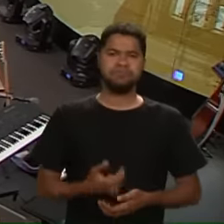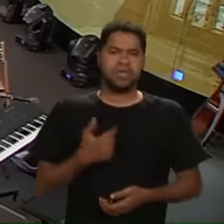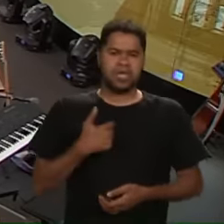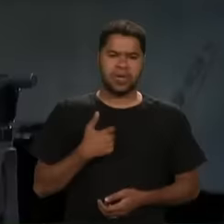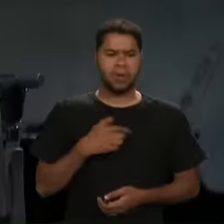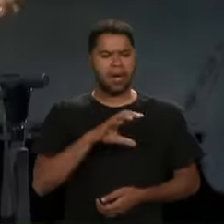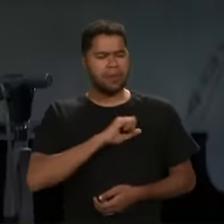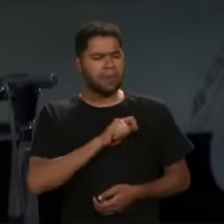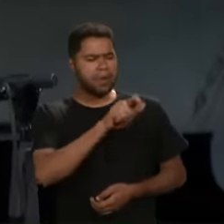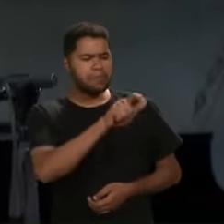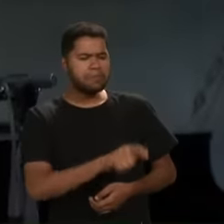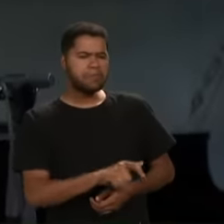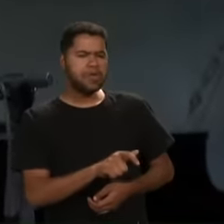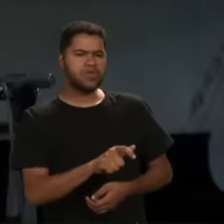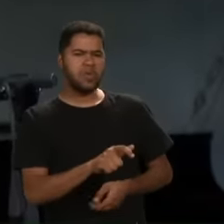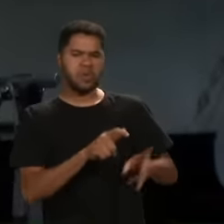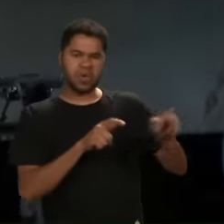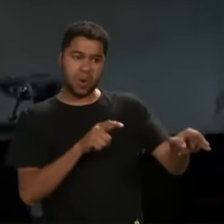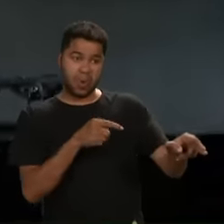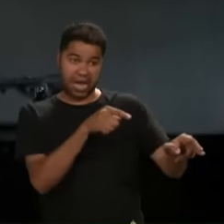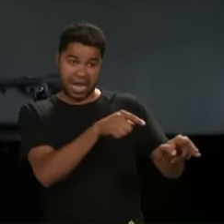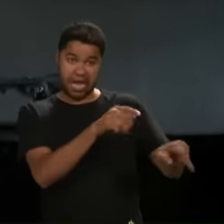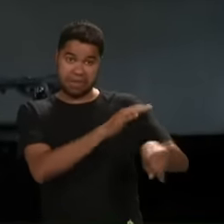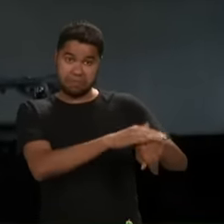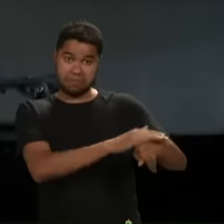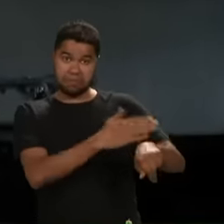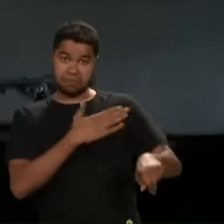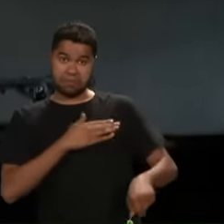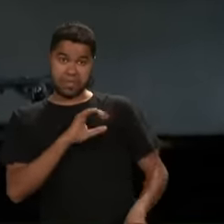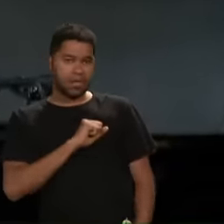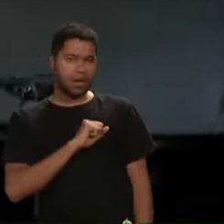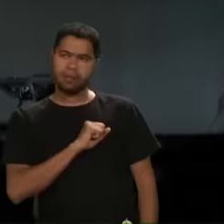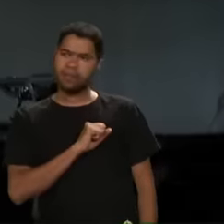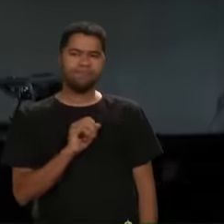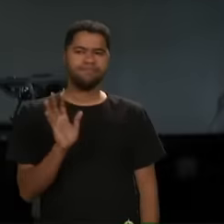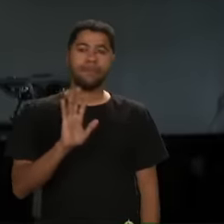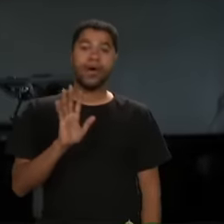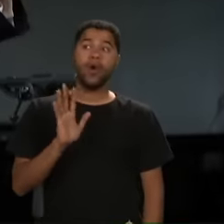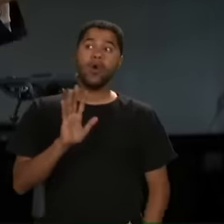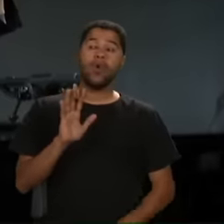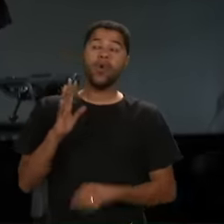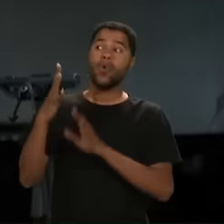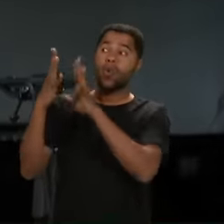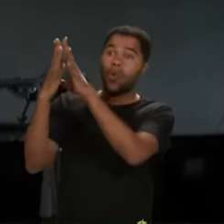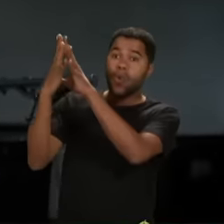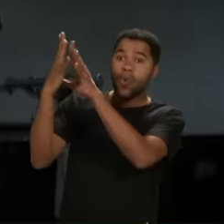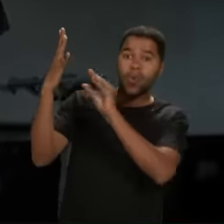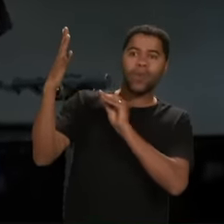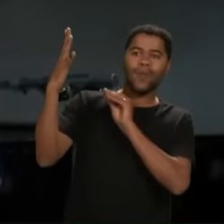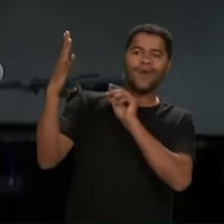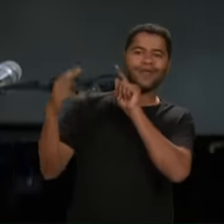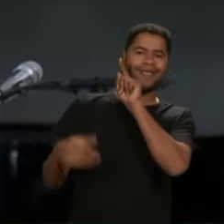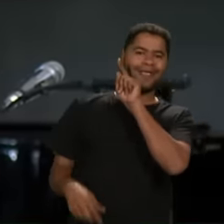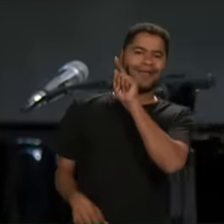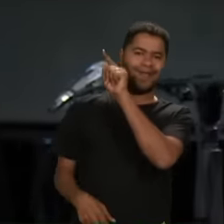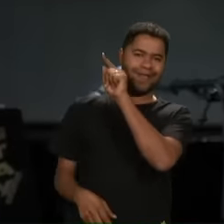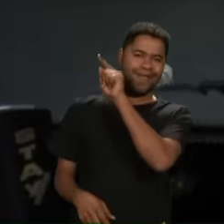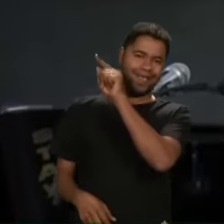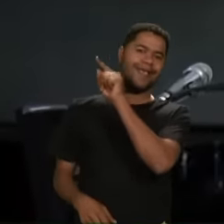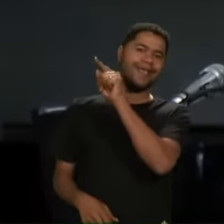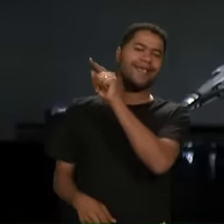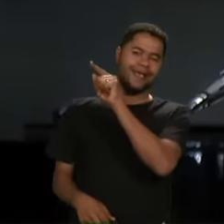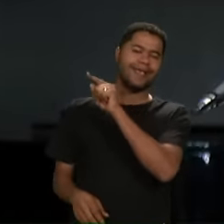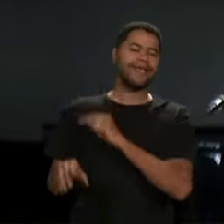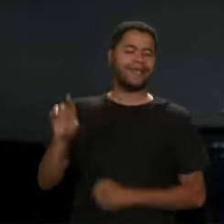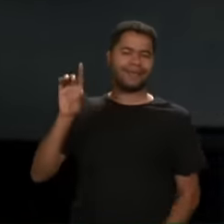amar o outro do modo como ele me ama Mas o meu modelo para amar outra pessoa, o meu modelo de